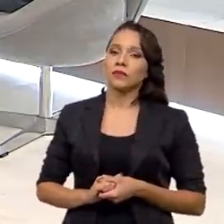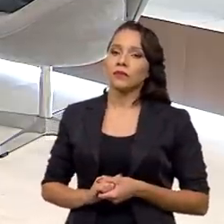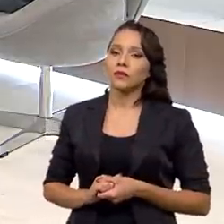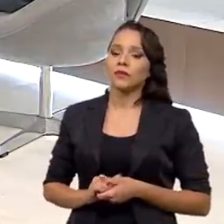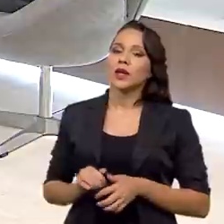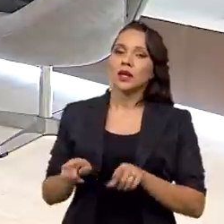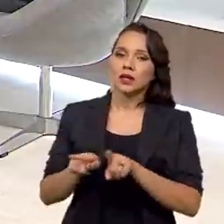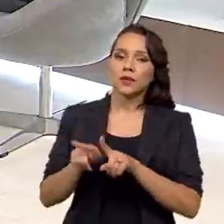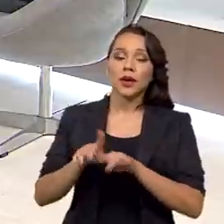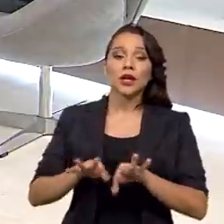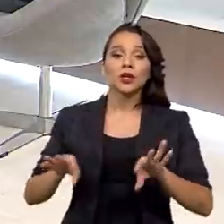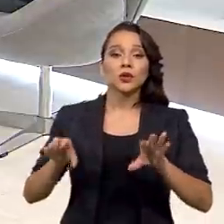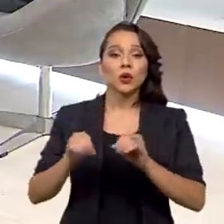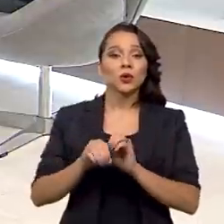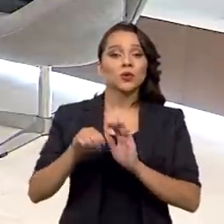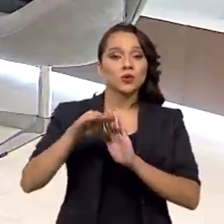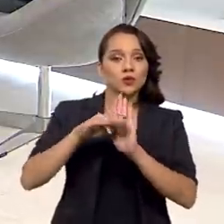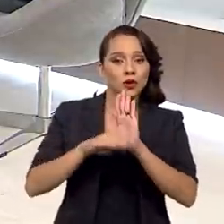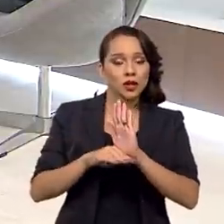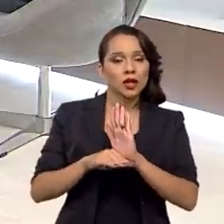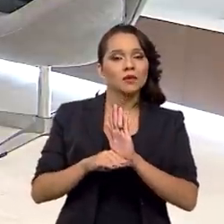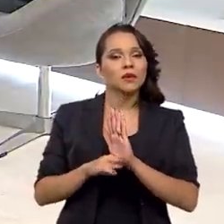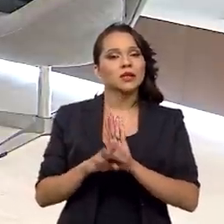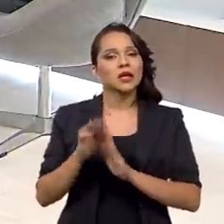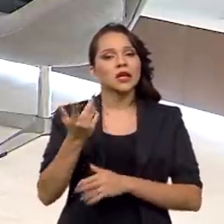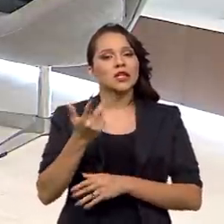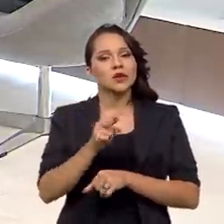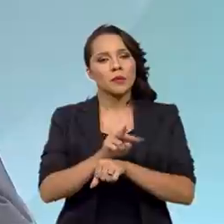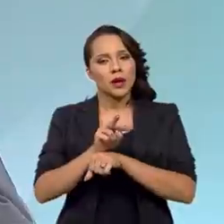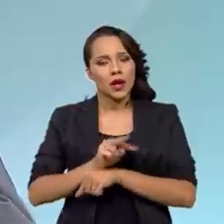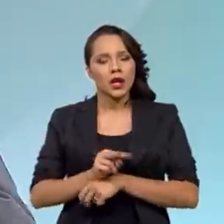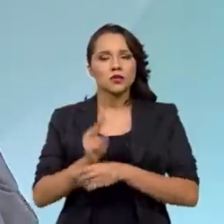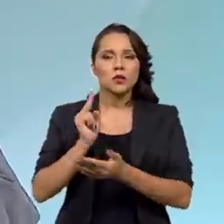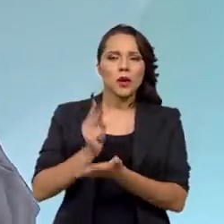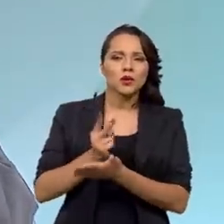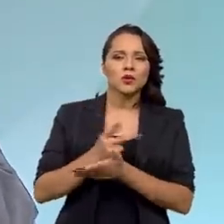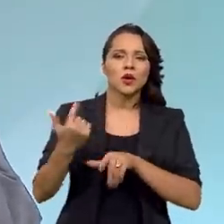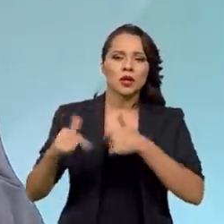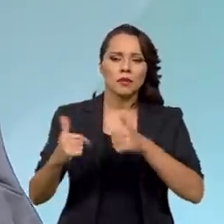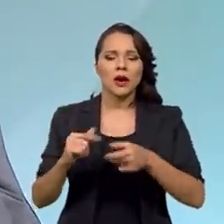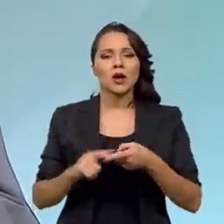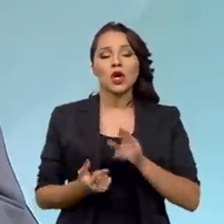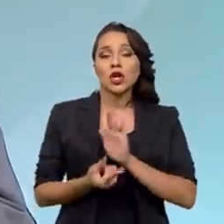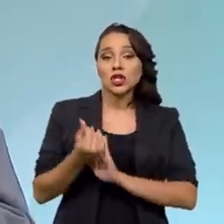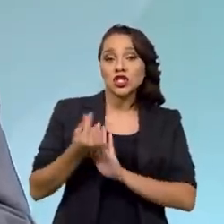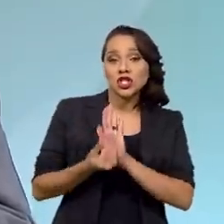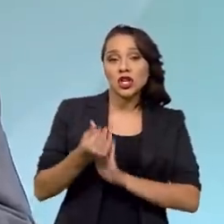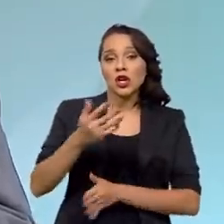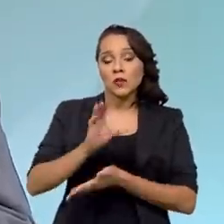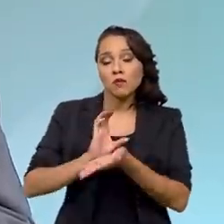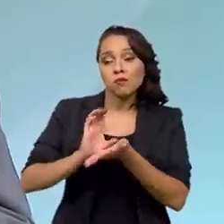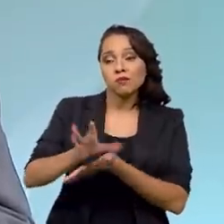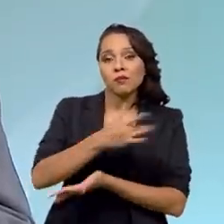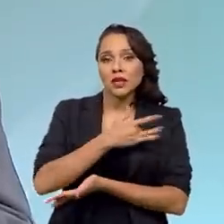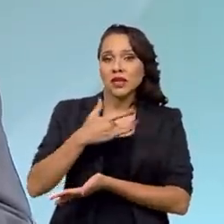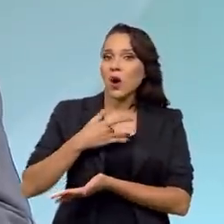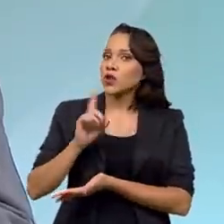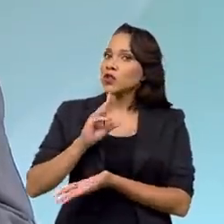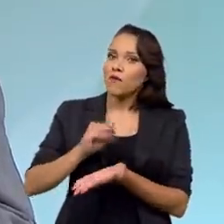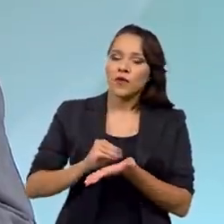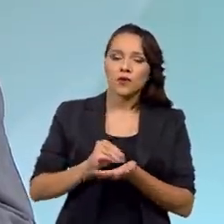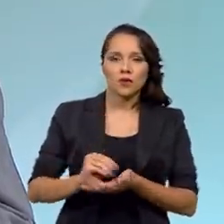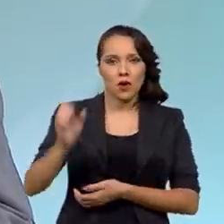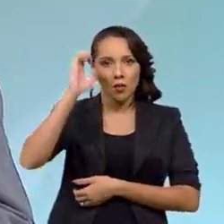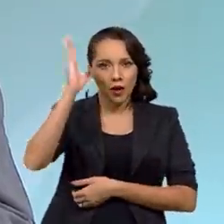E todos os programas de crédito, manutenção do emprego, dinheiro para a saúde não faltou. O